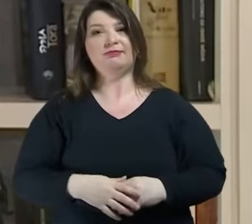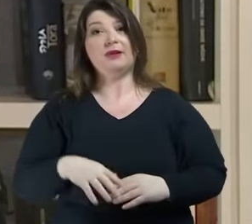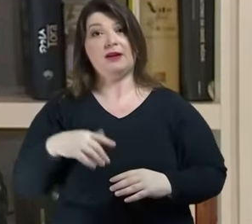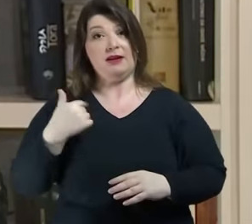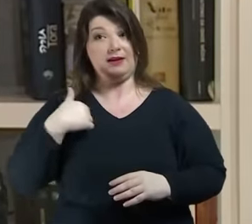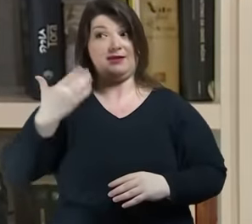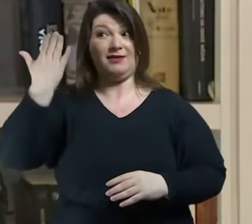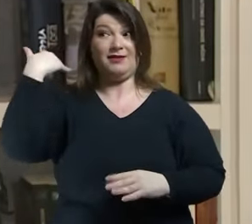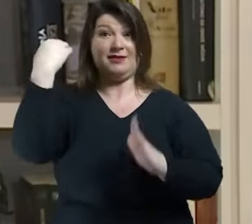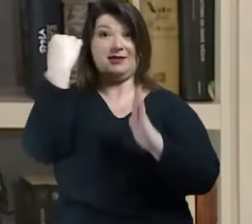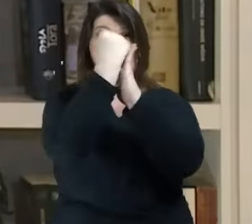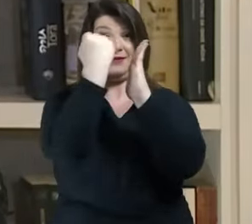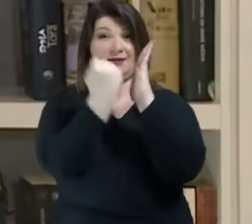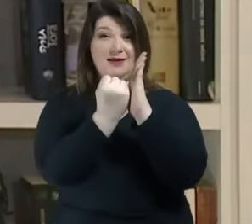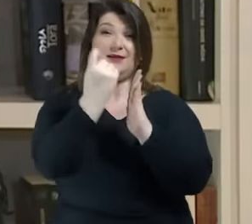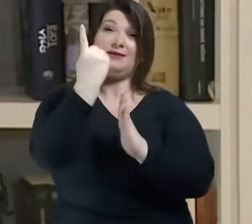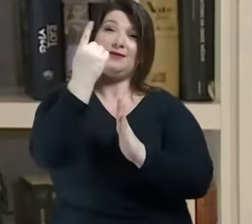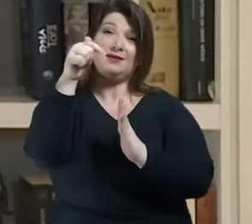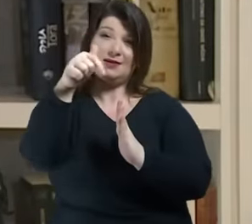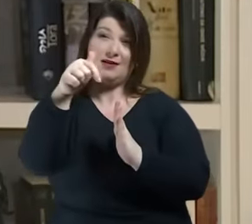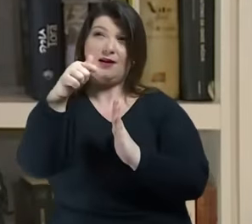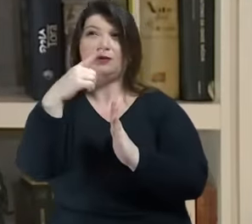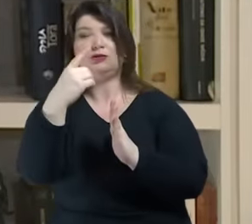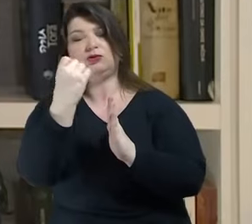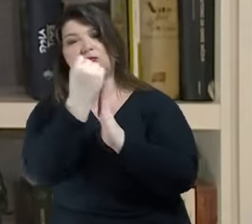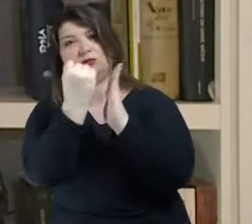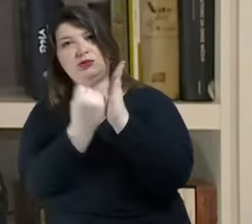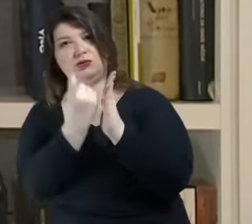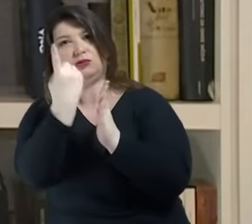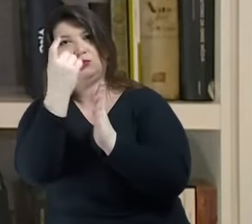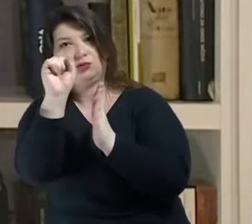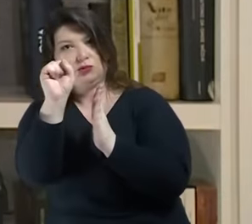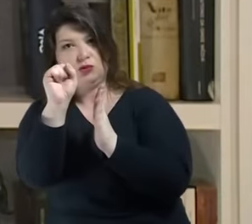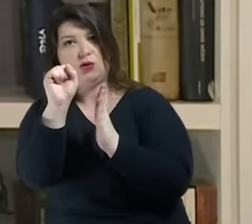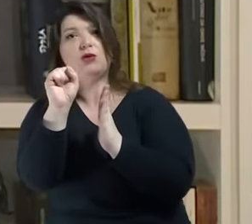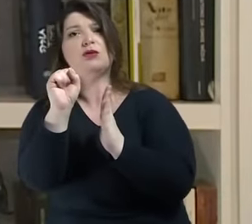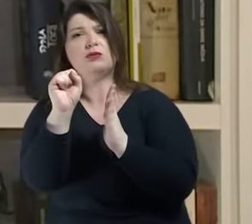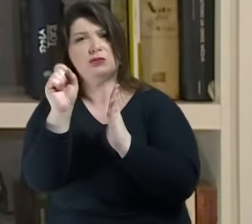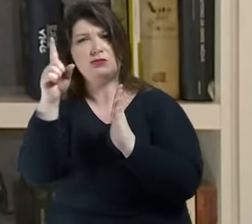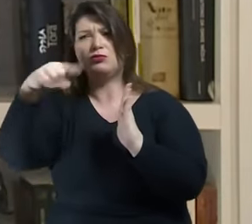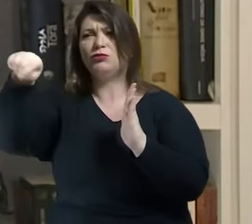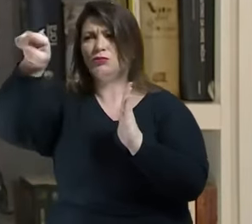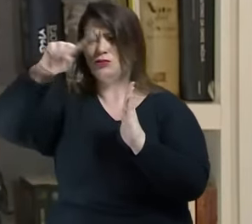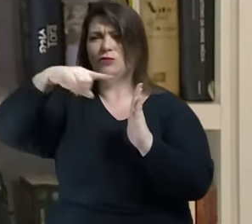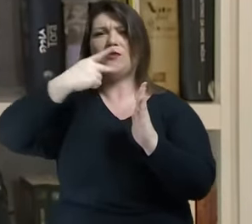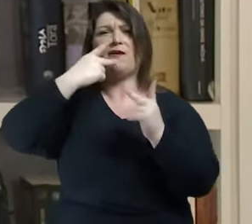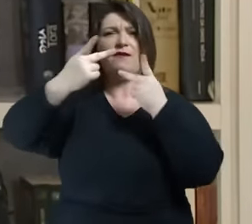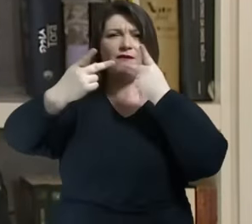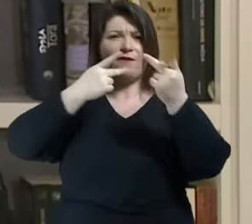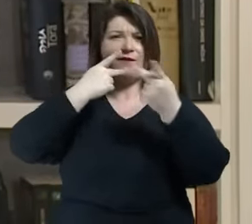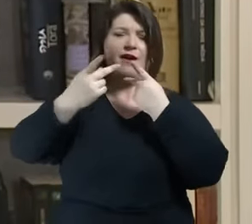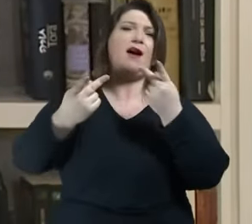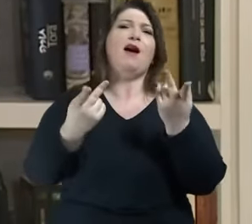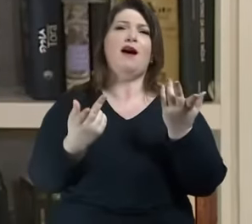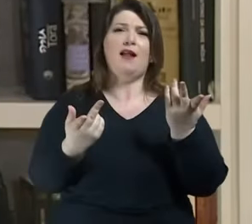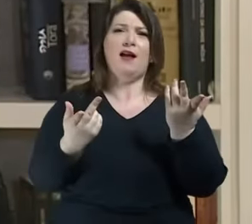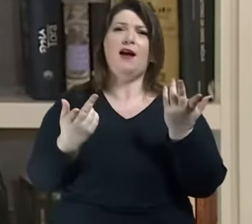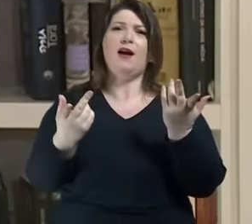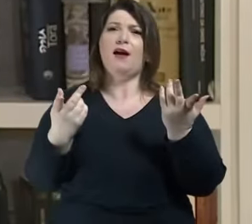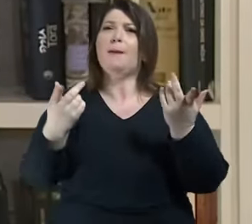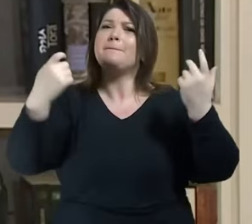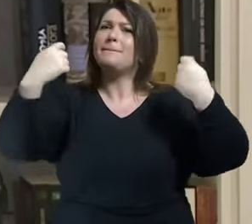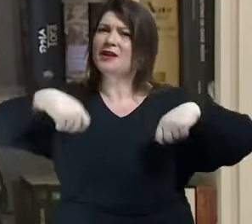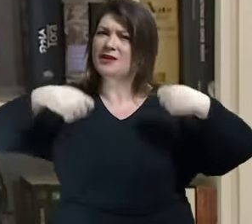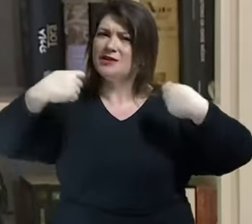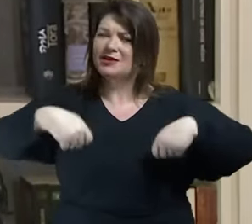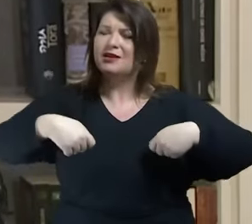XVIII, que os moralistas dizem que a hipocrisia é a homenagem que a virtude presta ao vício. Por